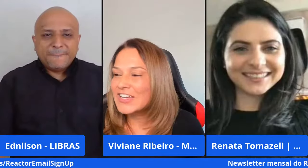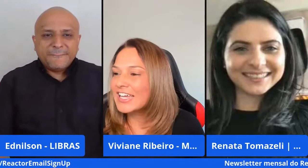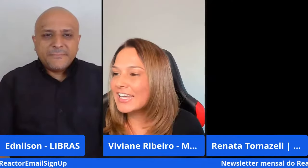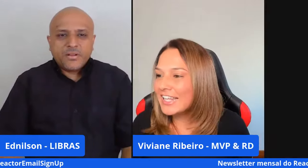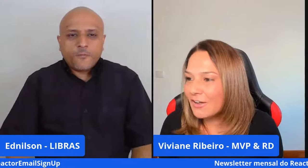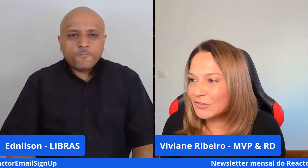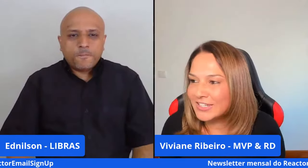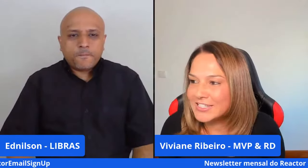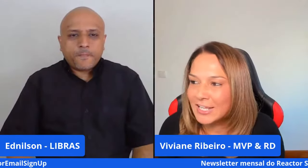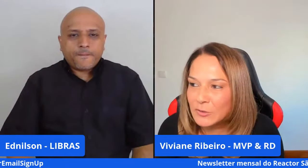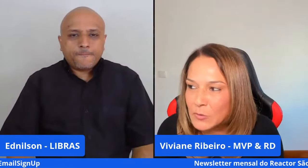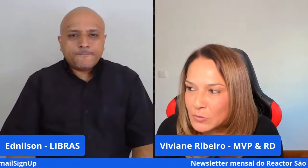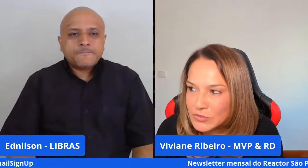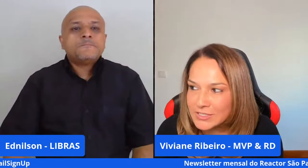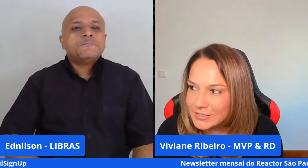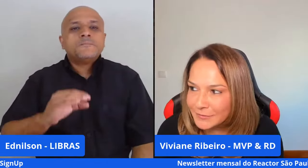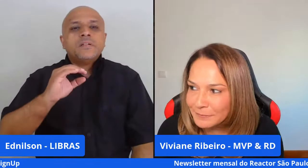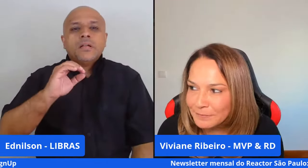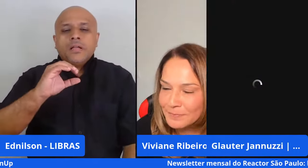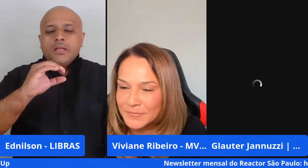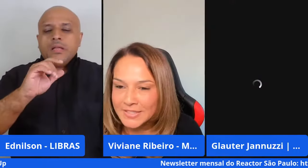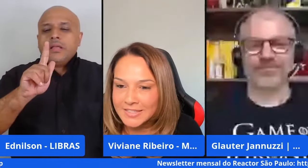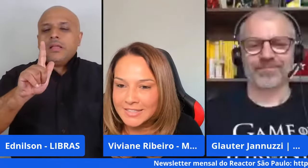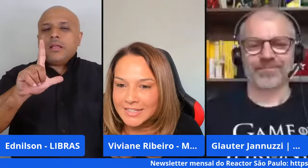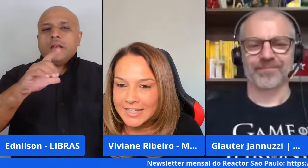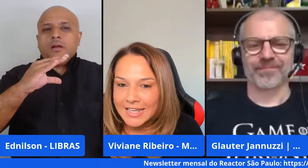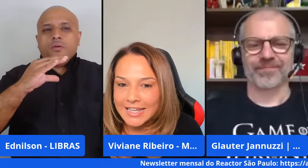perfeito Cláuter Januzzi